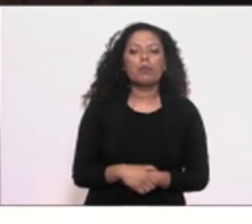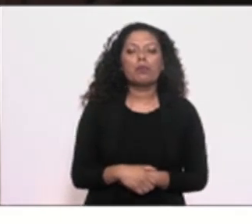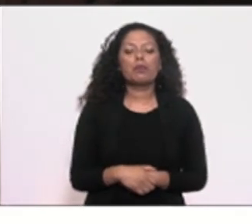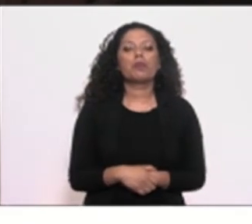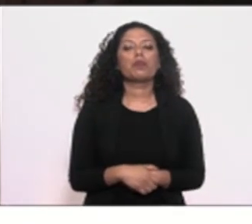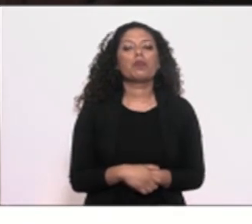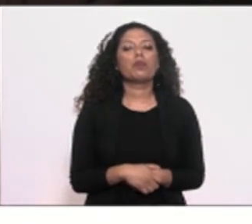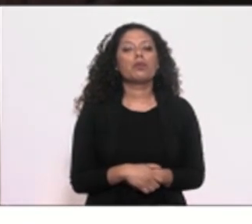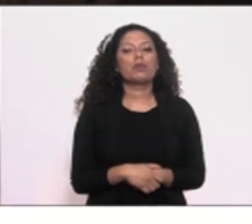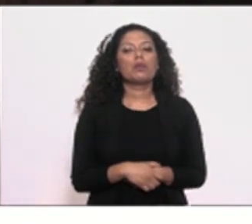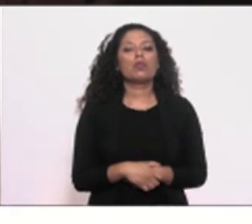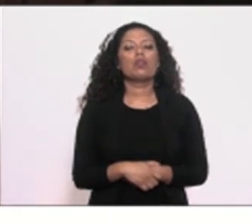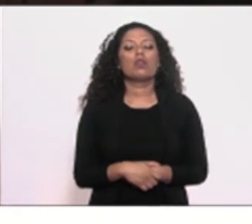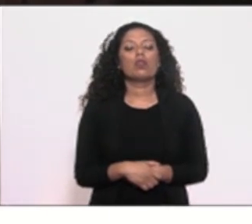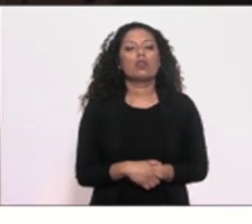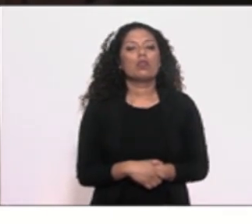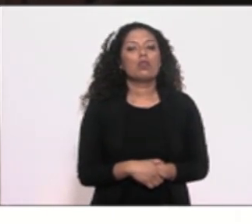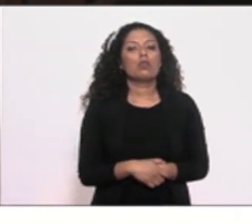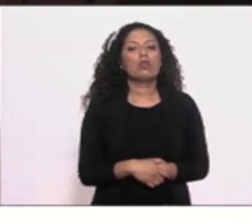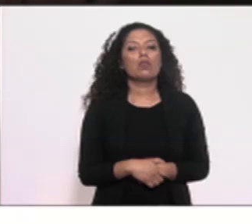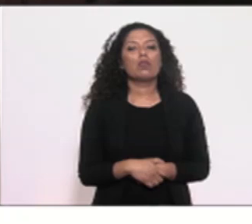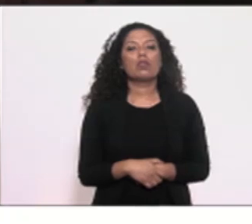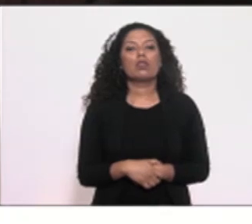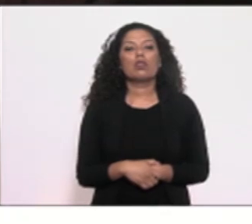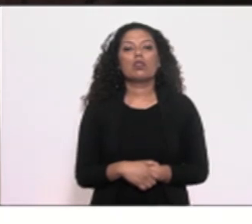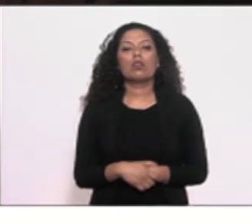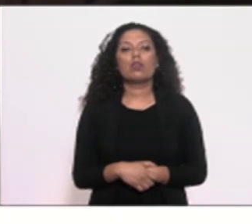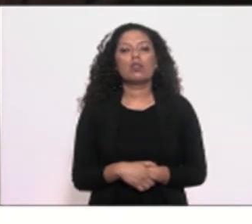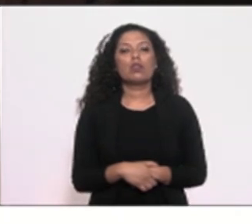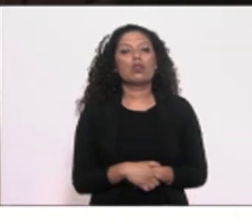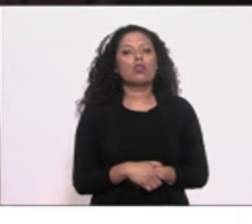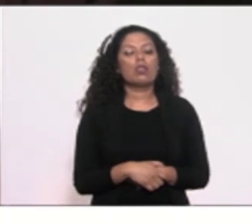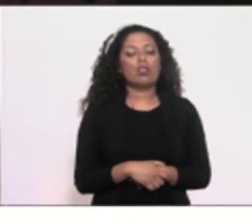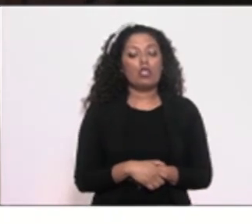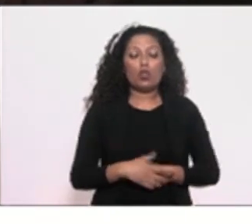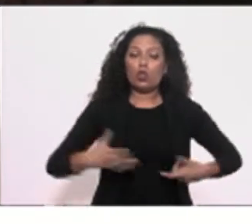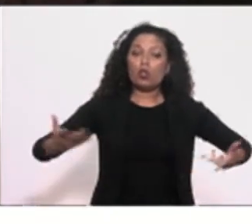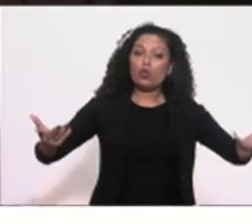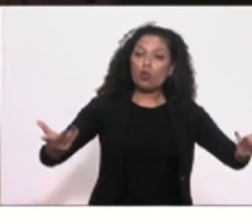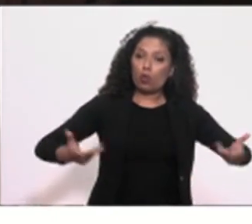que a nossa sociedade